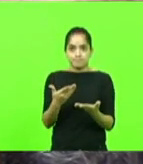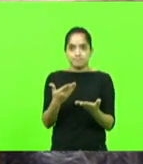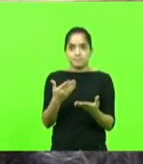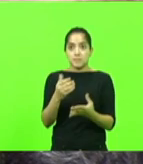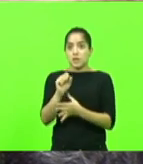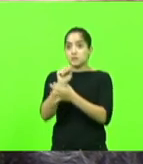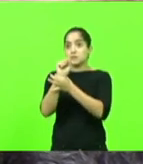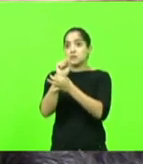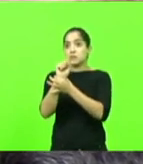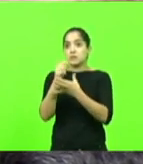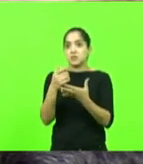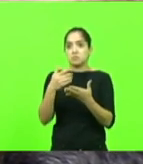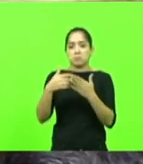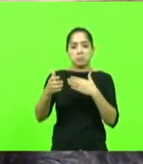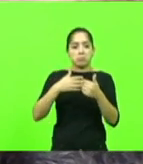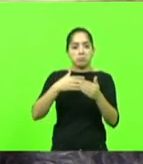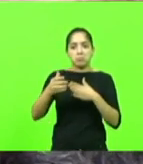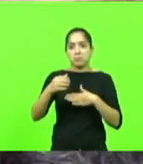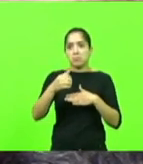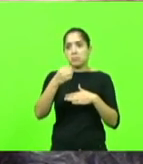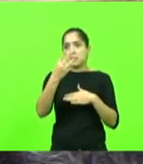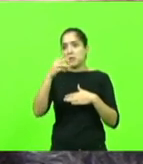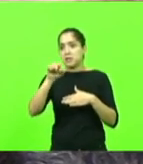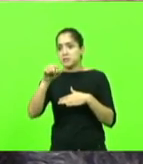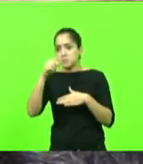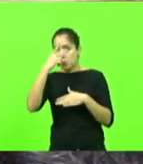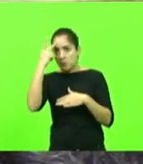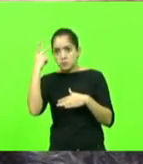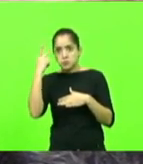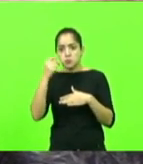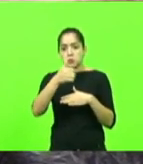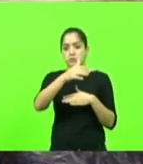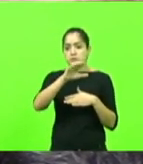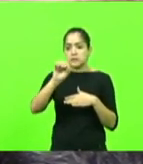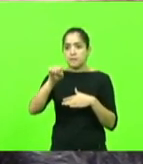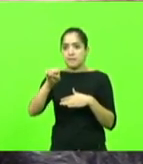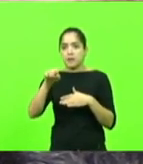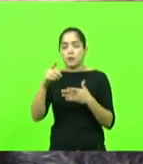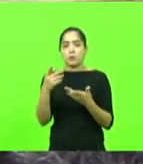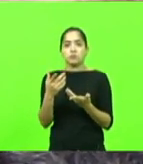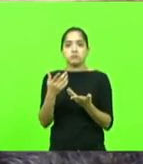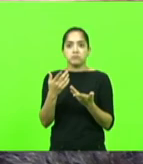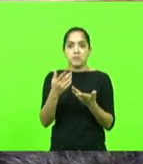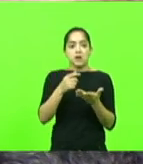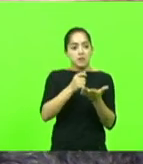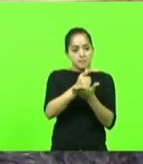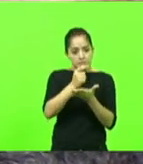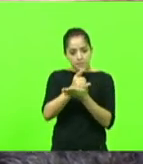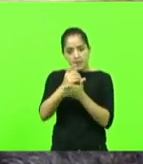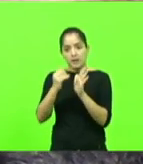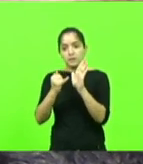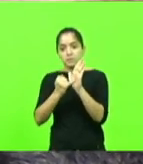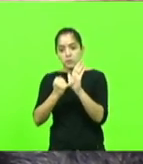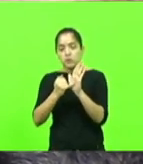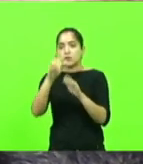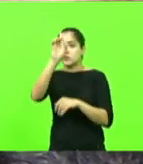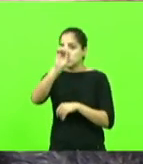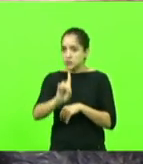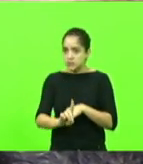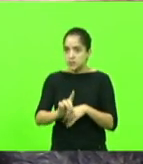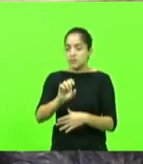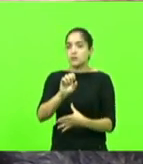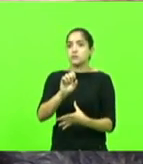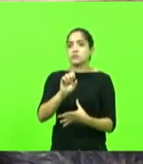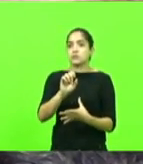Independente se tem 100 mil ou se tem 3 mil pessoas na cidade, habitantes, ele paga os impostos dele, ele tem direito a acessar a segurança